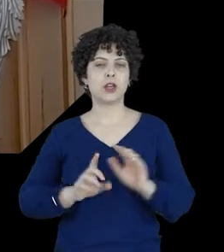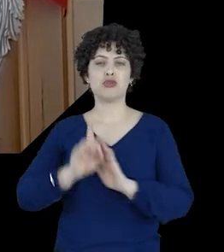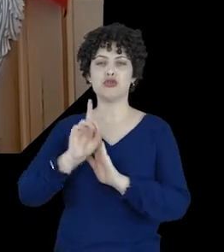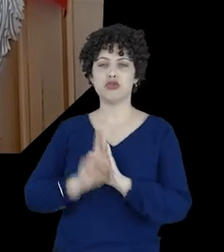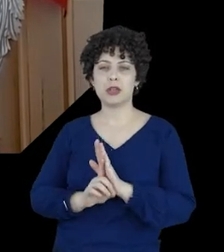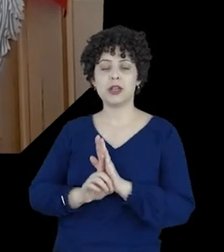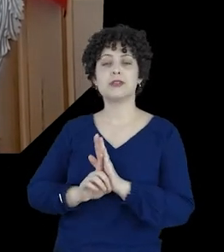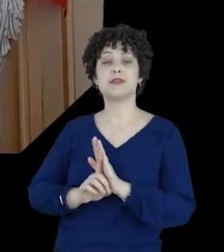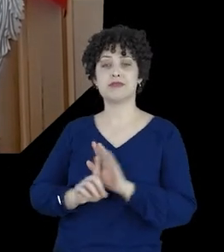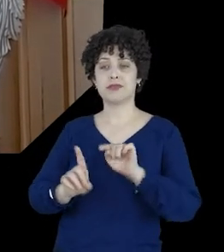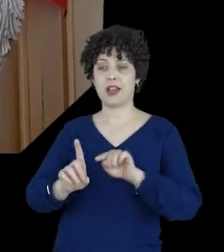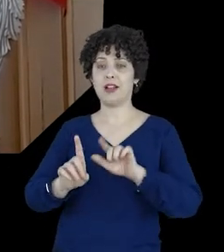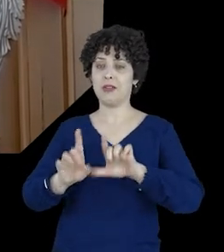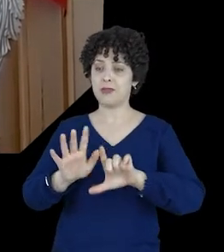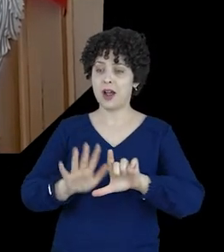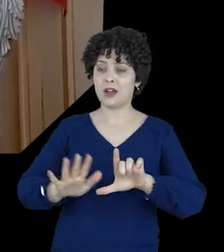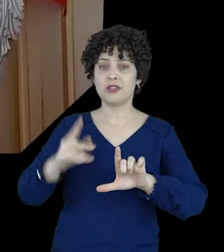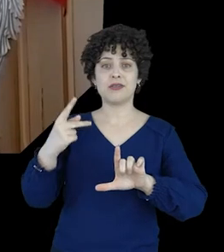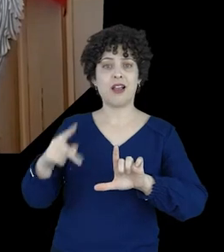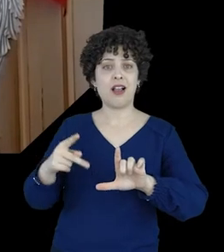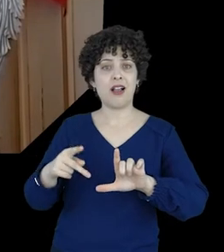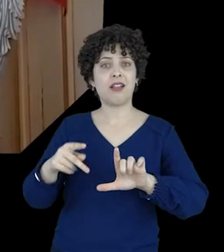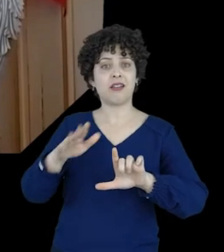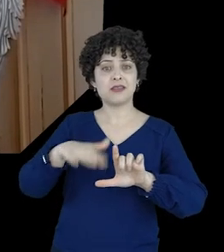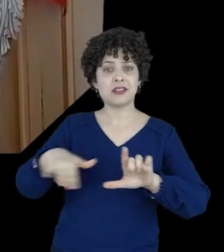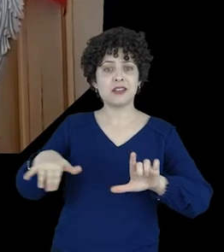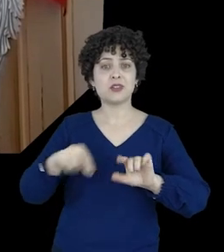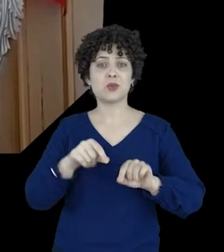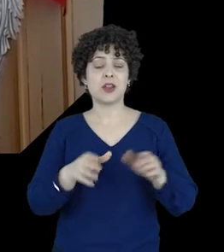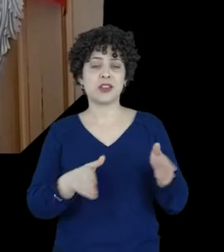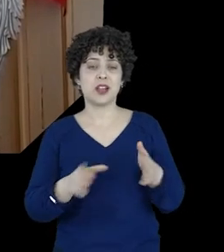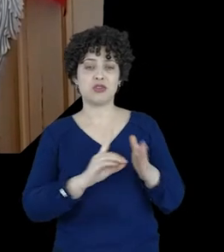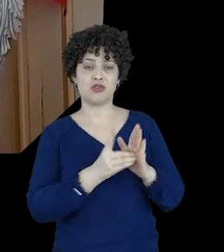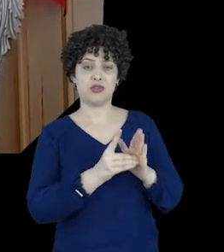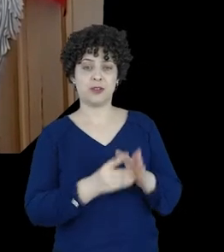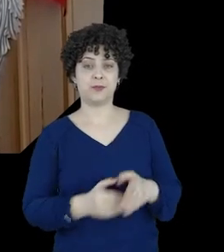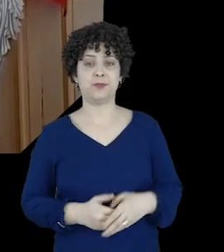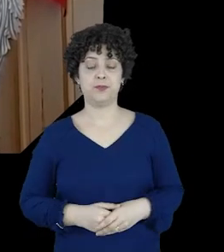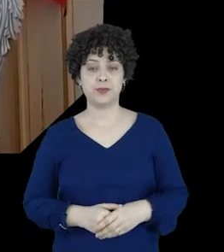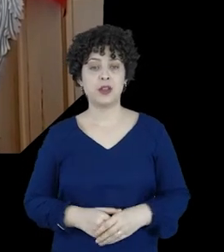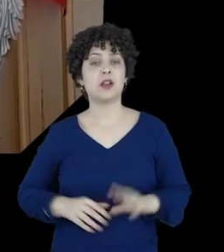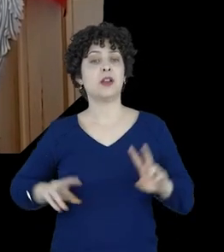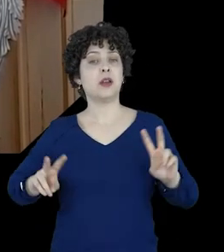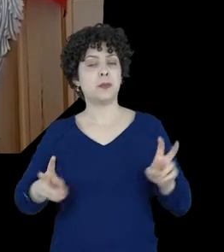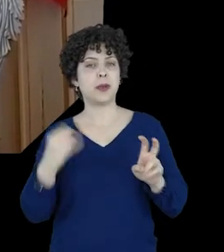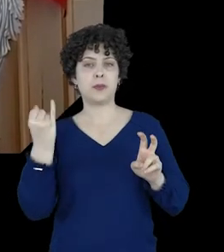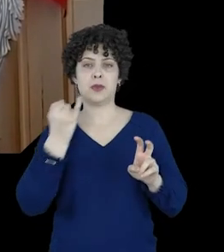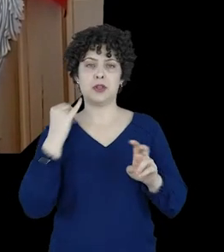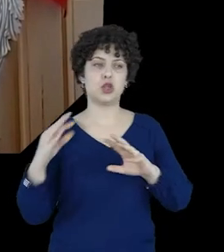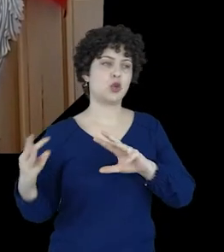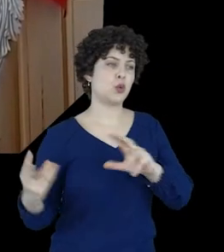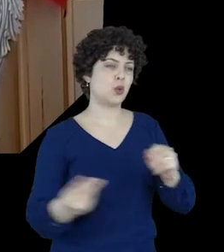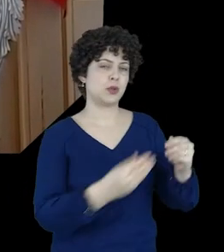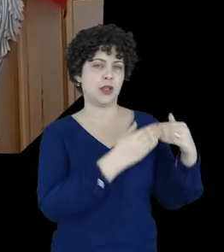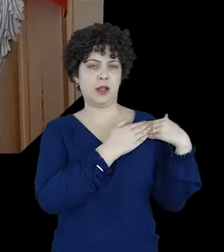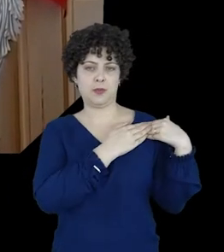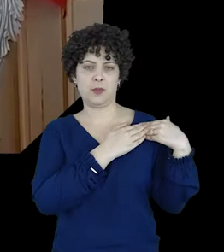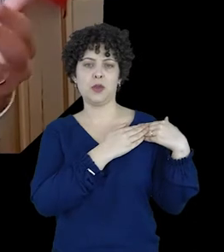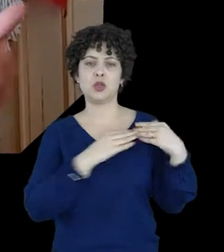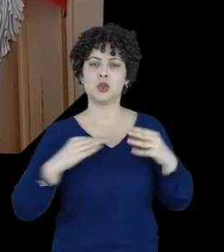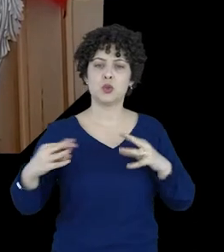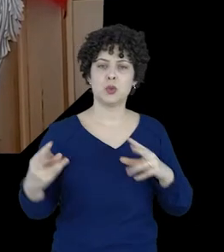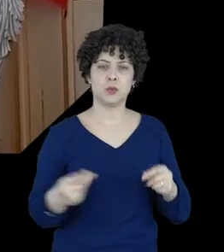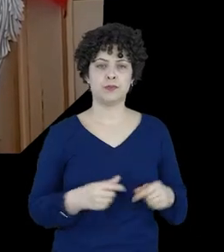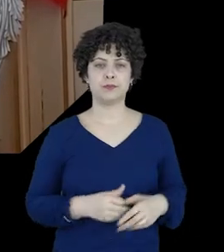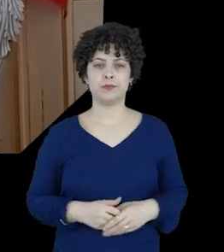Trata-se da questão do direito à imagem das crianças na era digital. É uma questão que diz respeito a todos